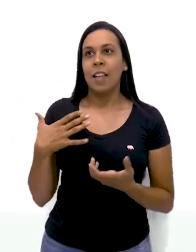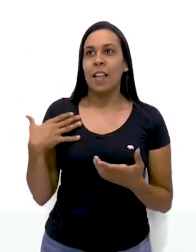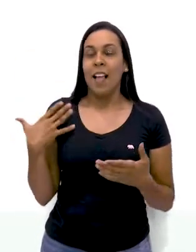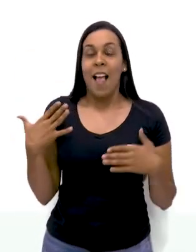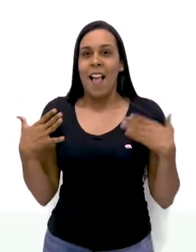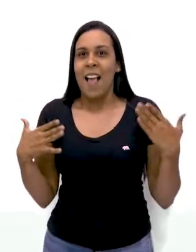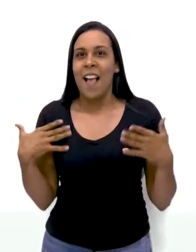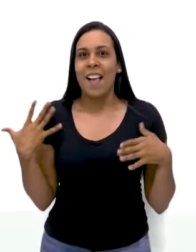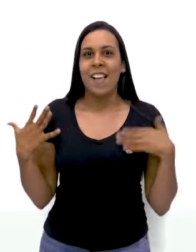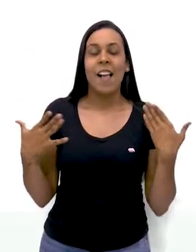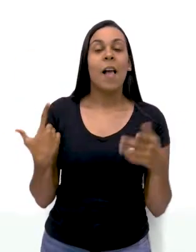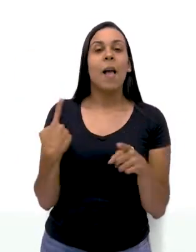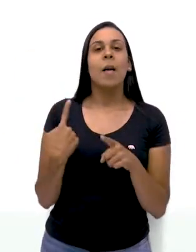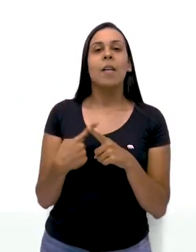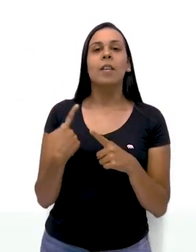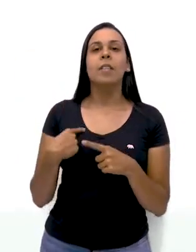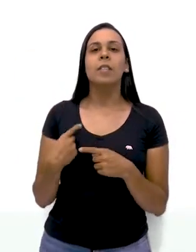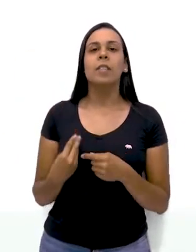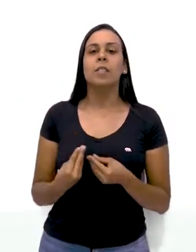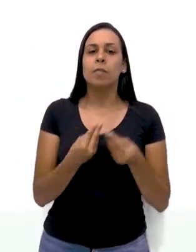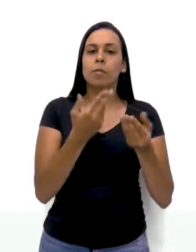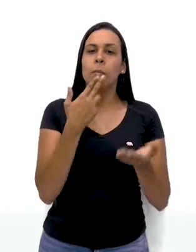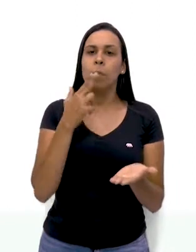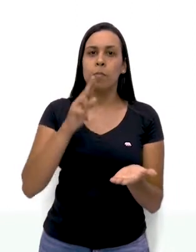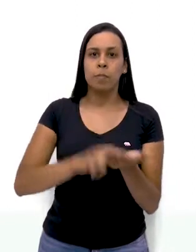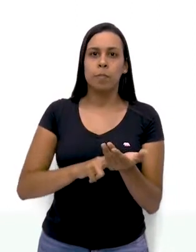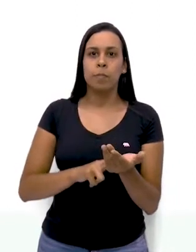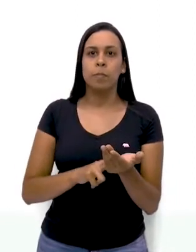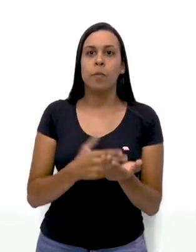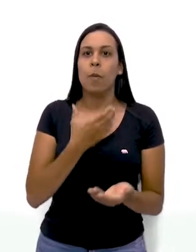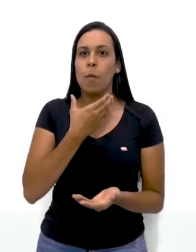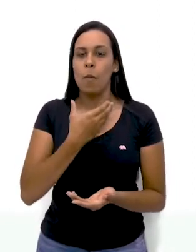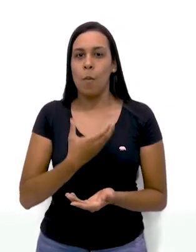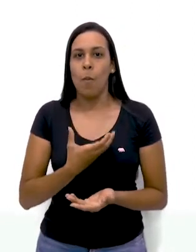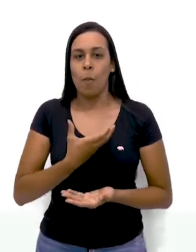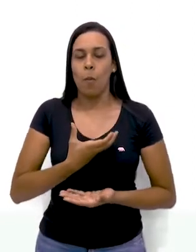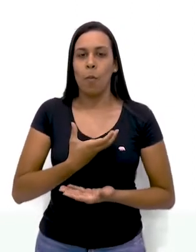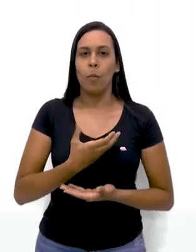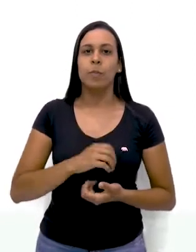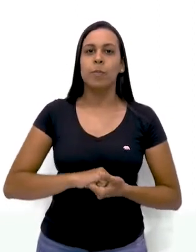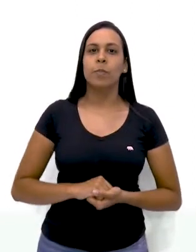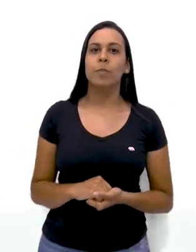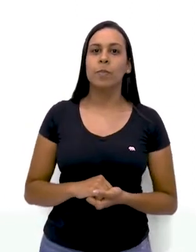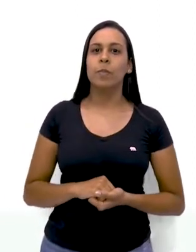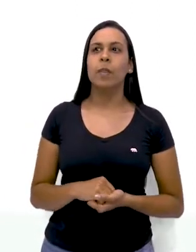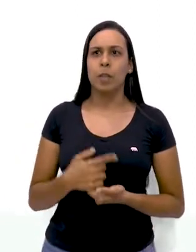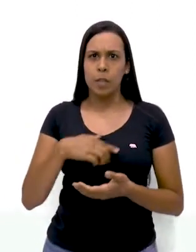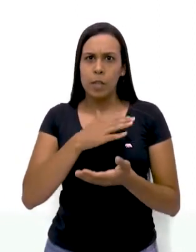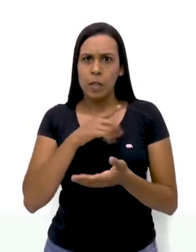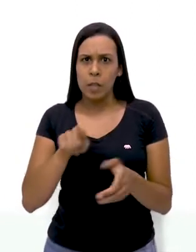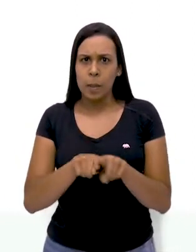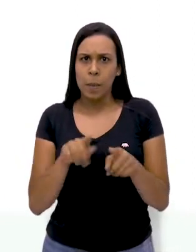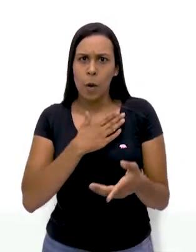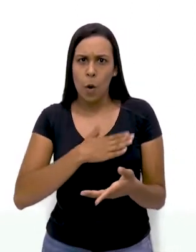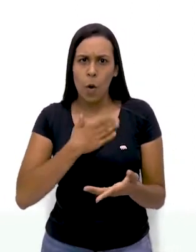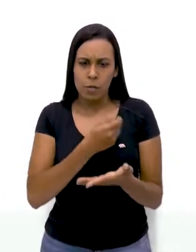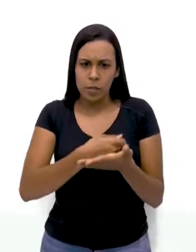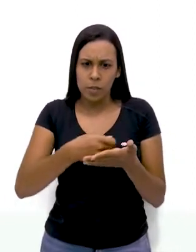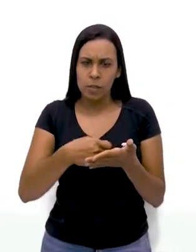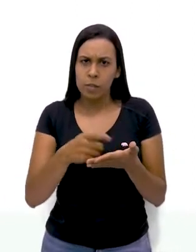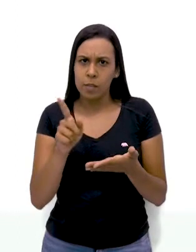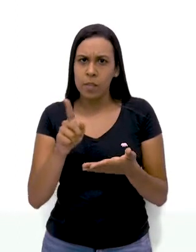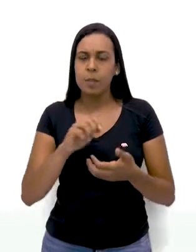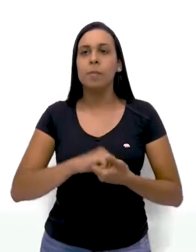porque estava indo mandar uma carta para o Papai Noel. Você também gosta de escrever carta para o Papai Noel?